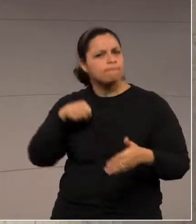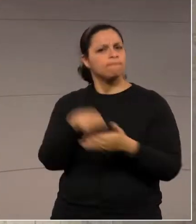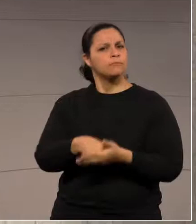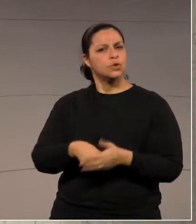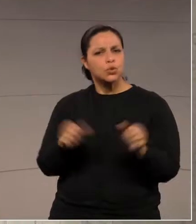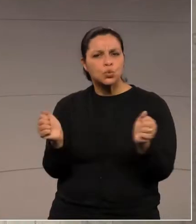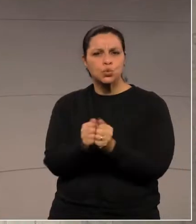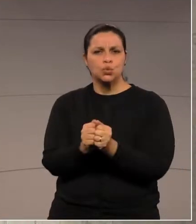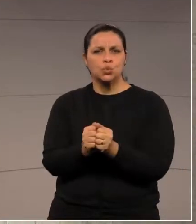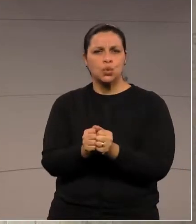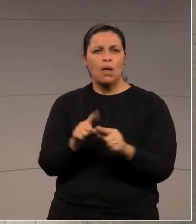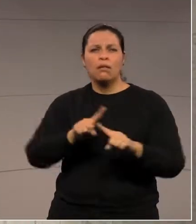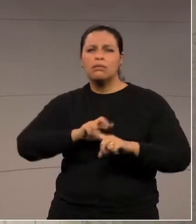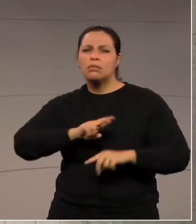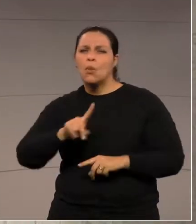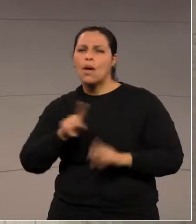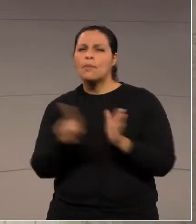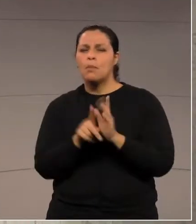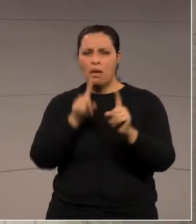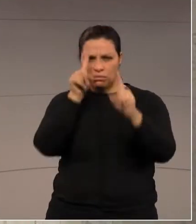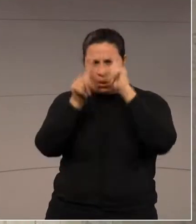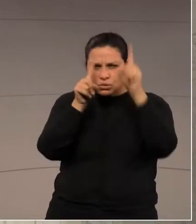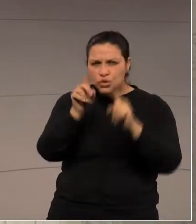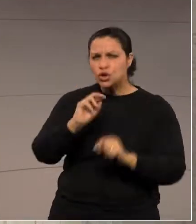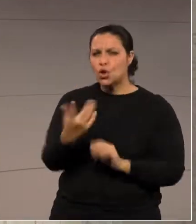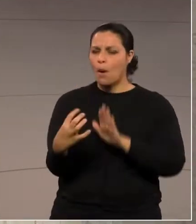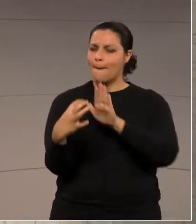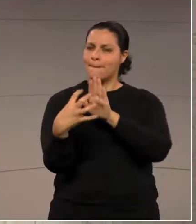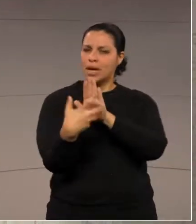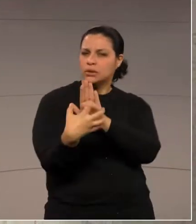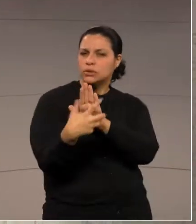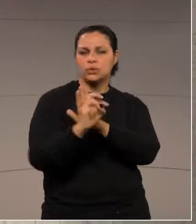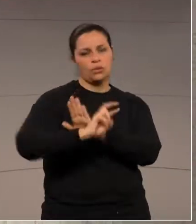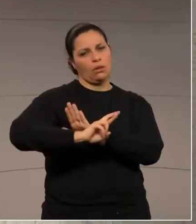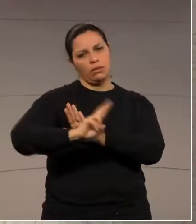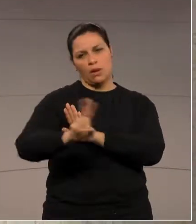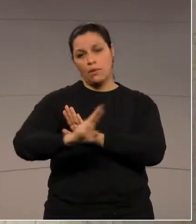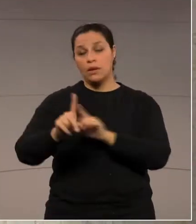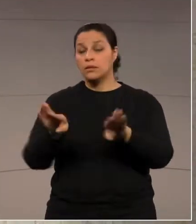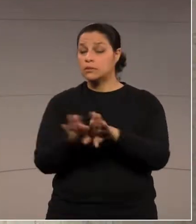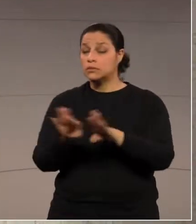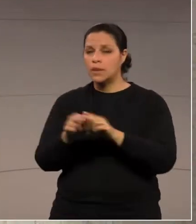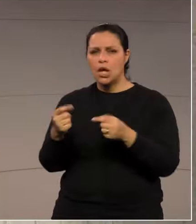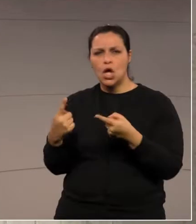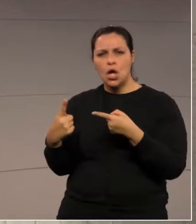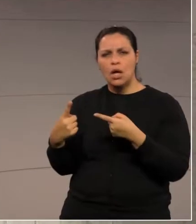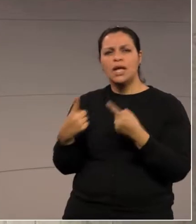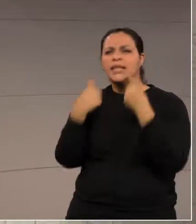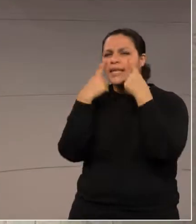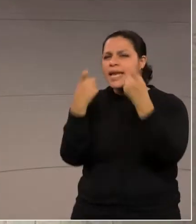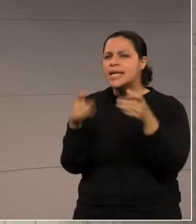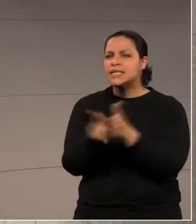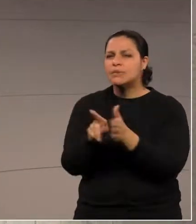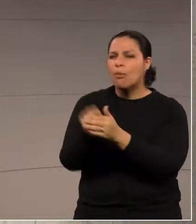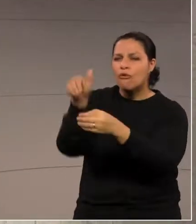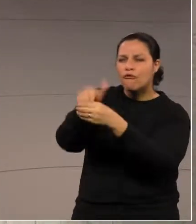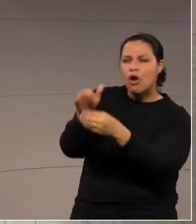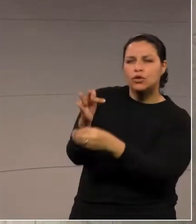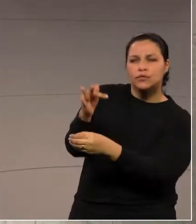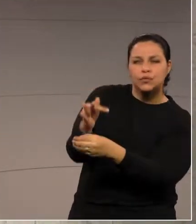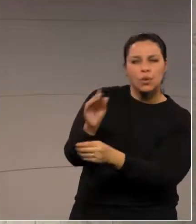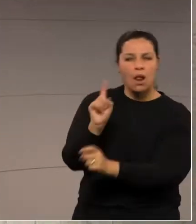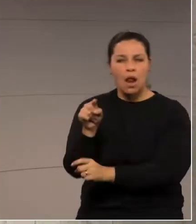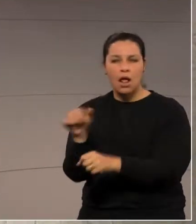Essa não é uma luta ideológica. Essa não é uma luta partidária. Essa não é uma luta de interesse eleitoral. É só